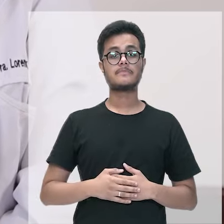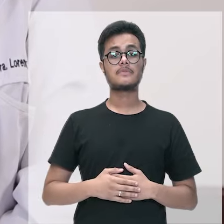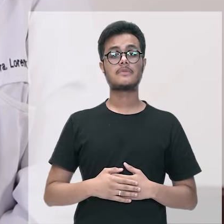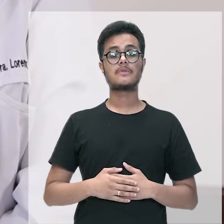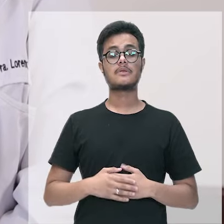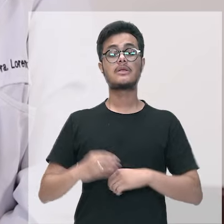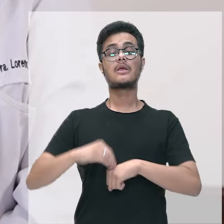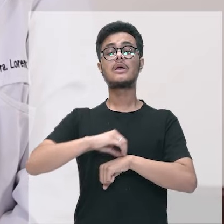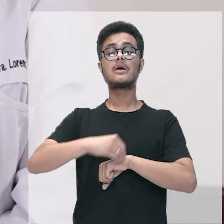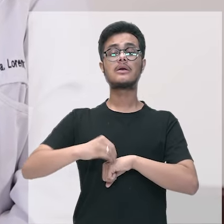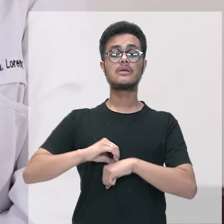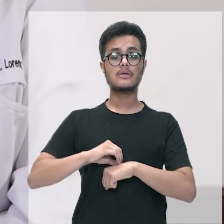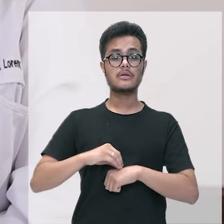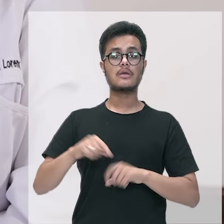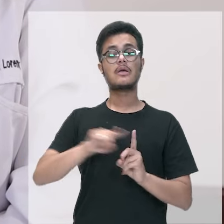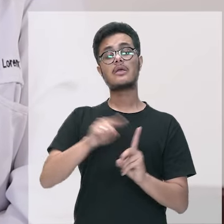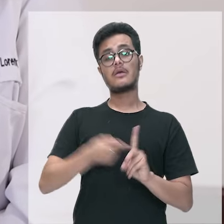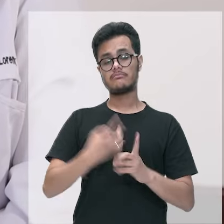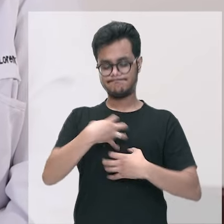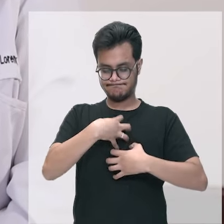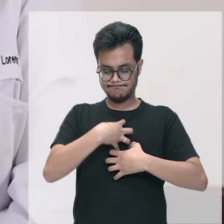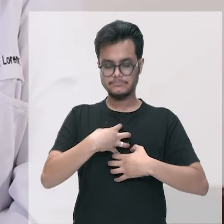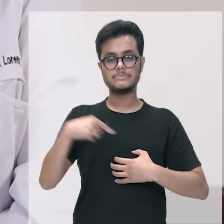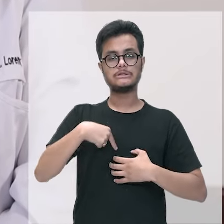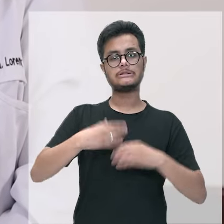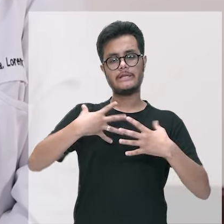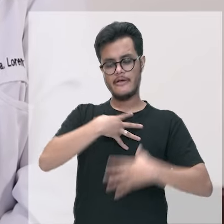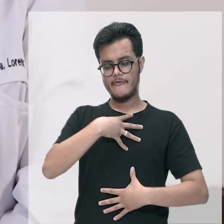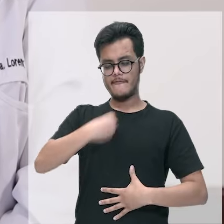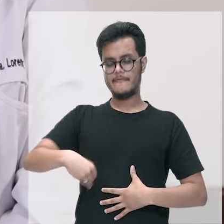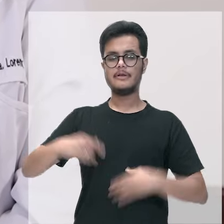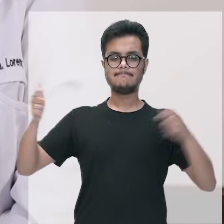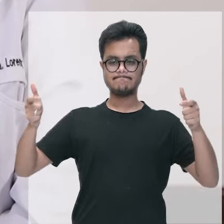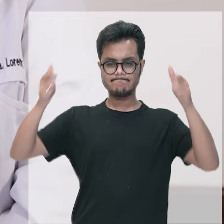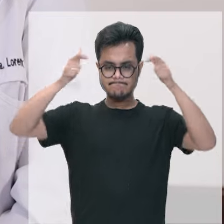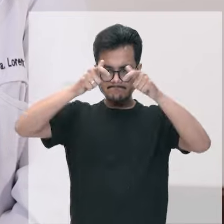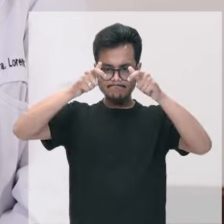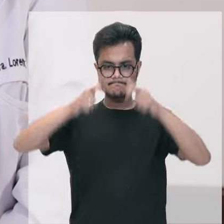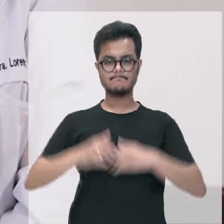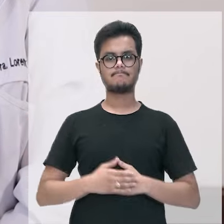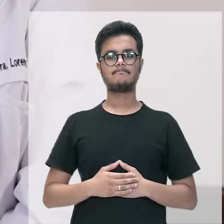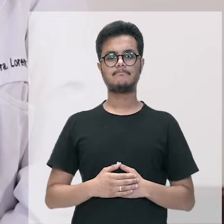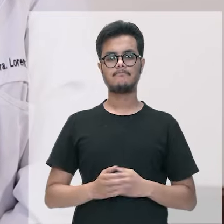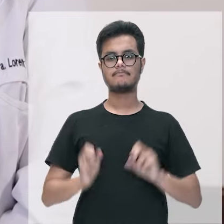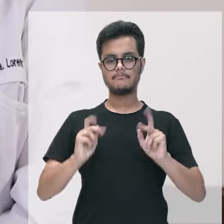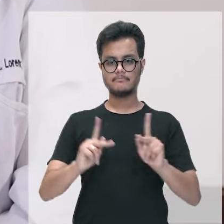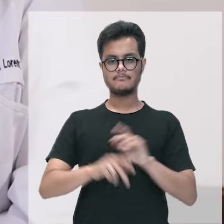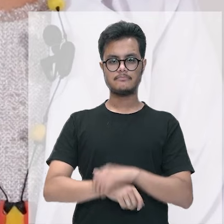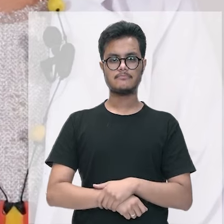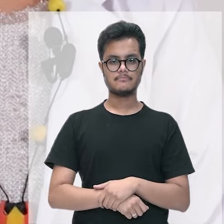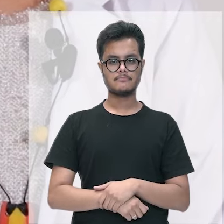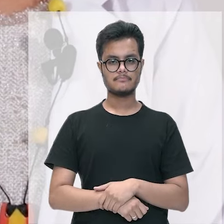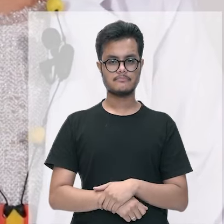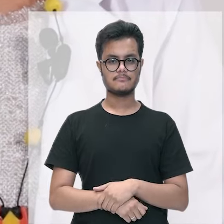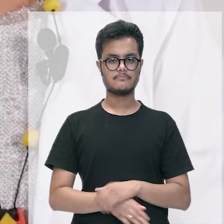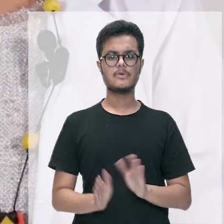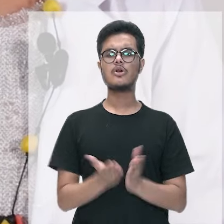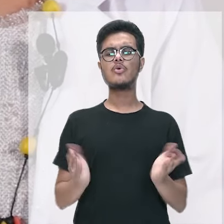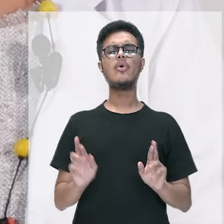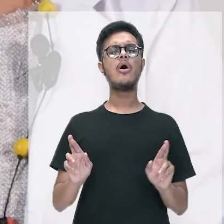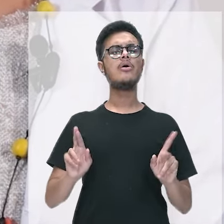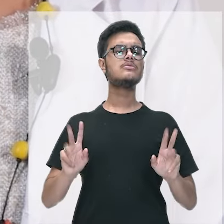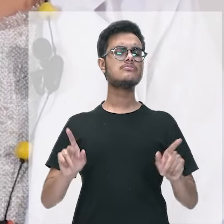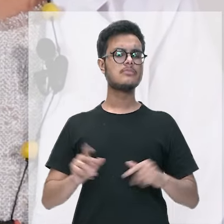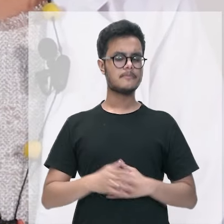quando a gestante se infecta a transmissão para o feto causando a síndrome congênita de zika qual a diferença